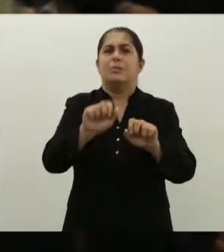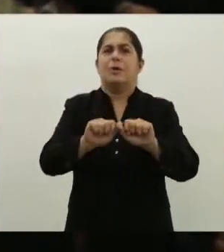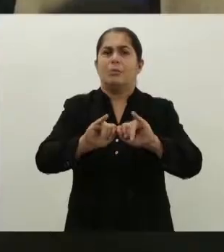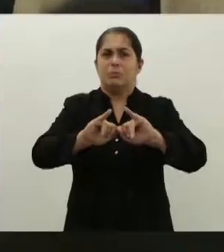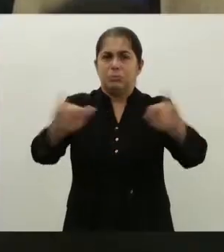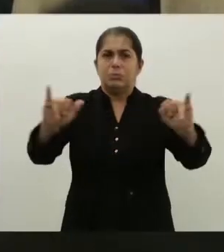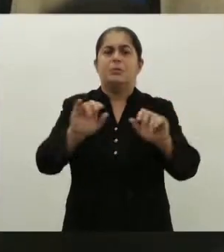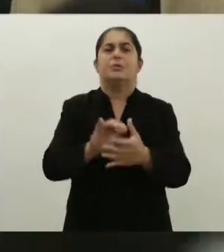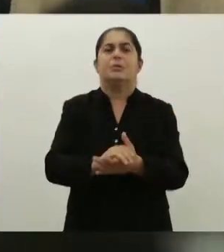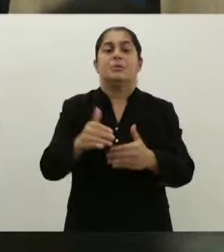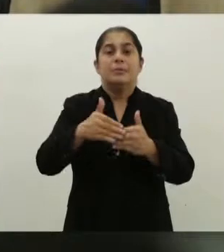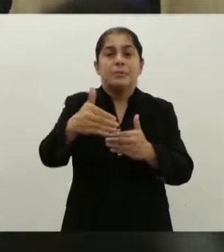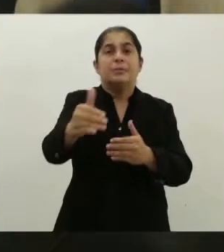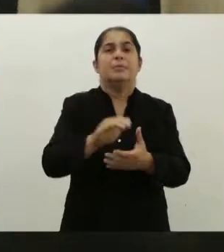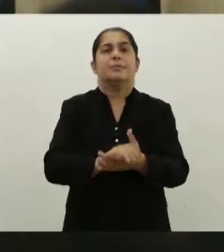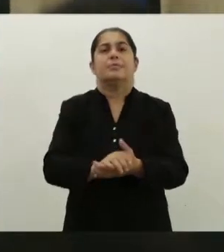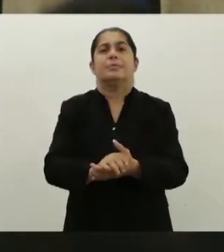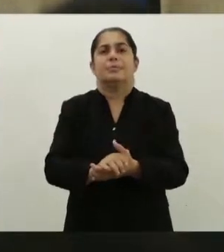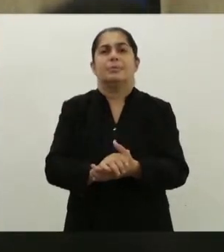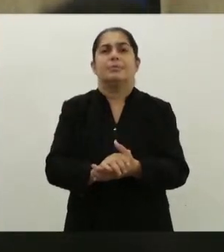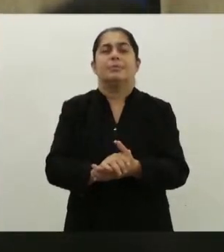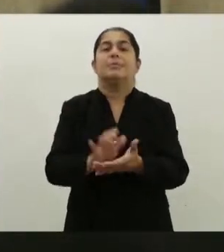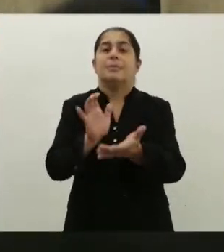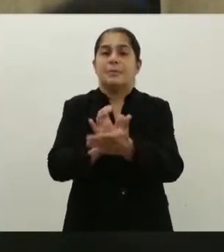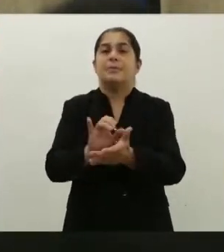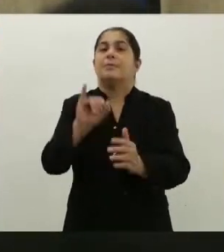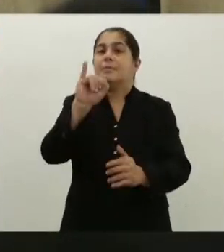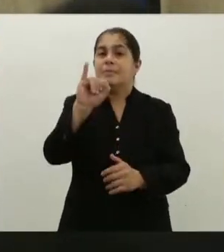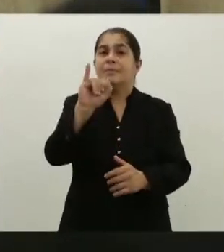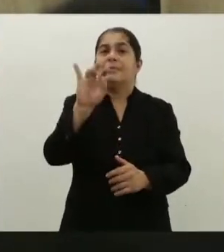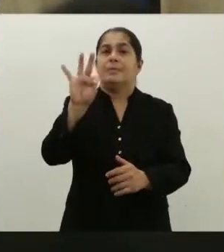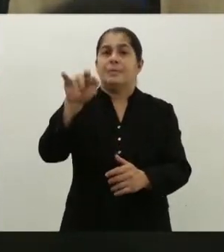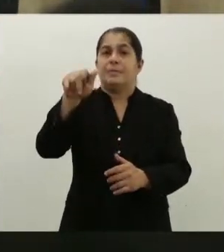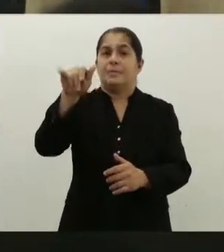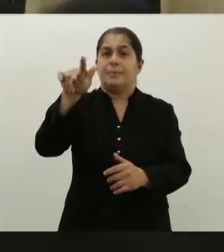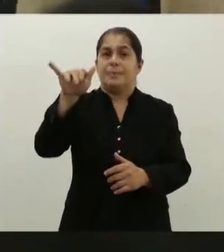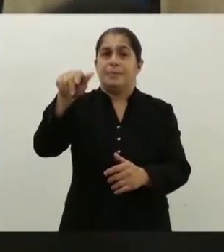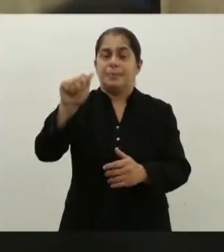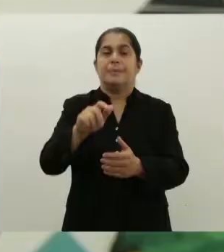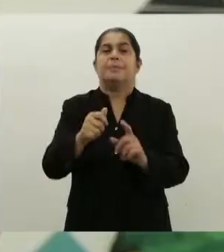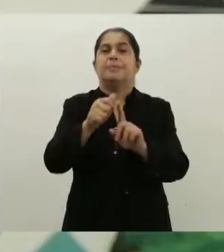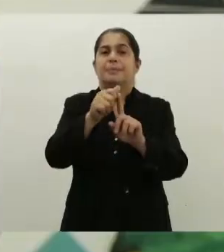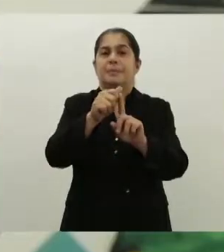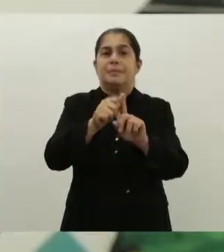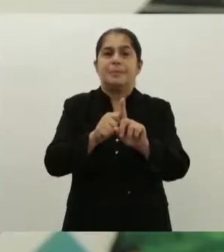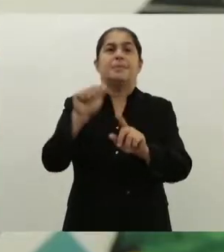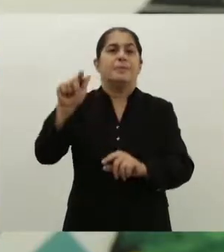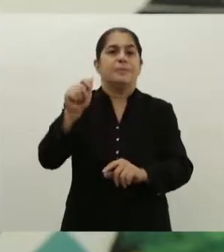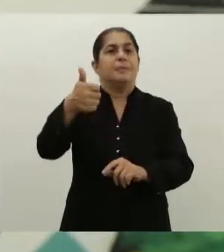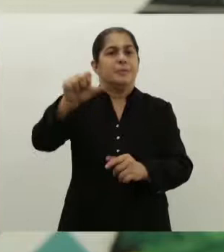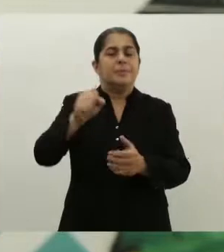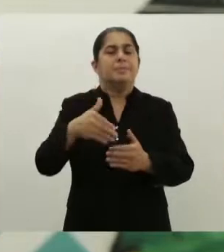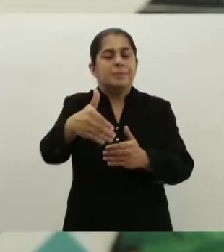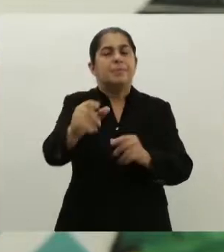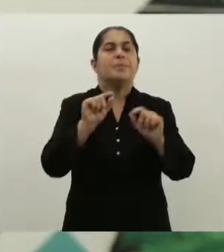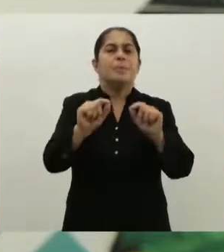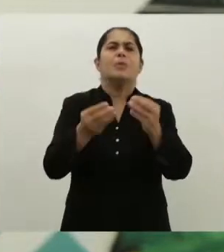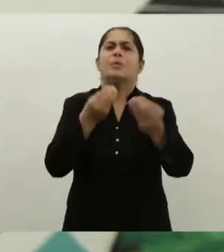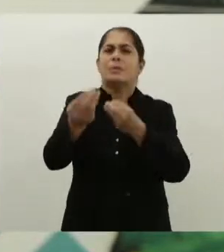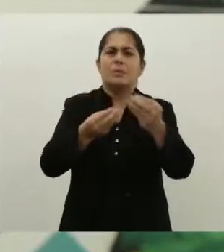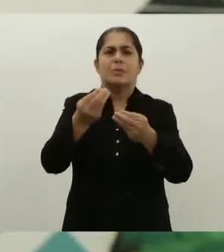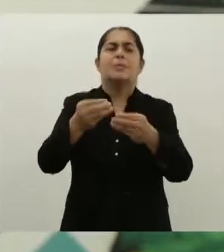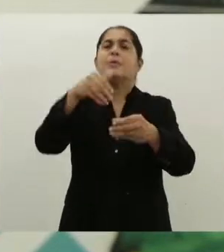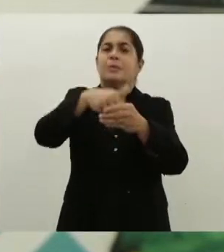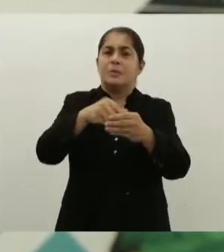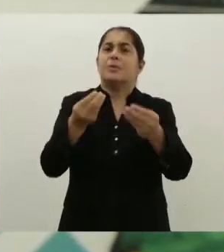órgão. A próxima acontecerá no município de Itaporanga, no dia 18 de agosto. Na reportagem a seguir, você vai ver